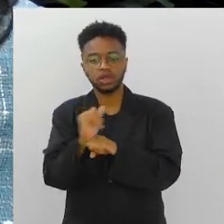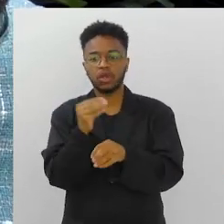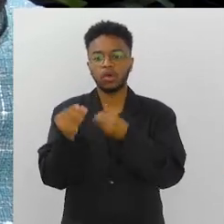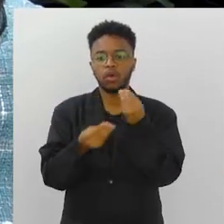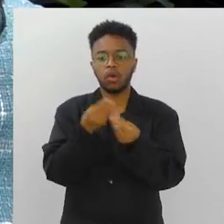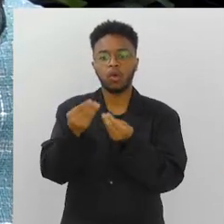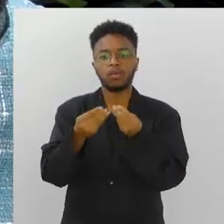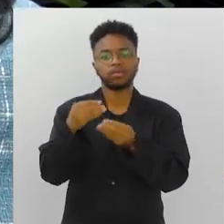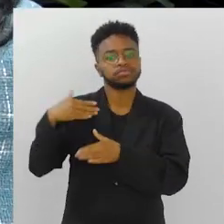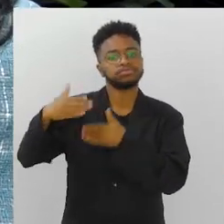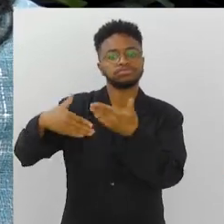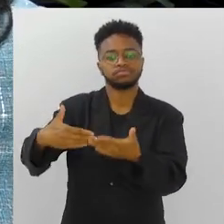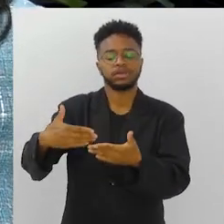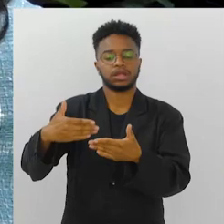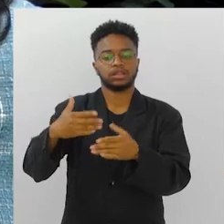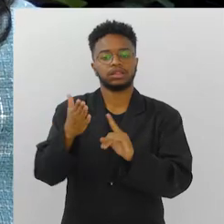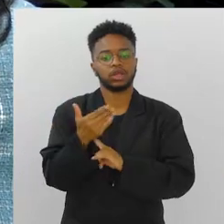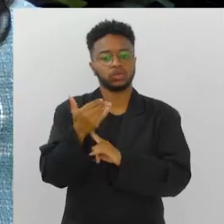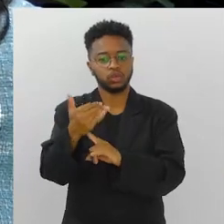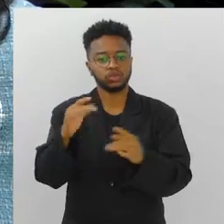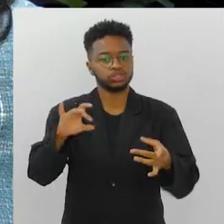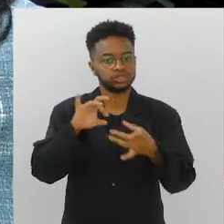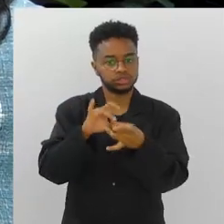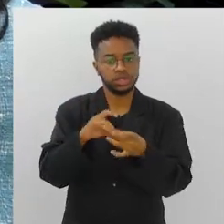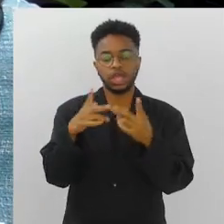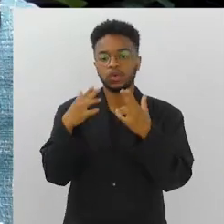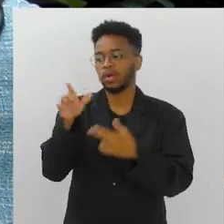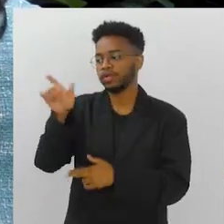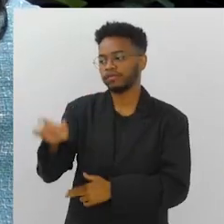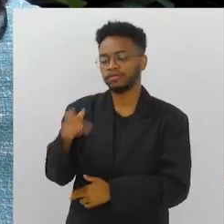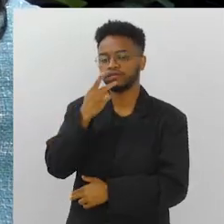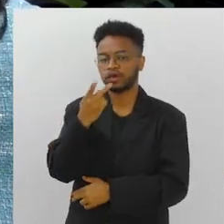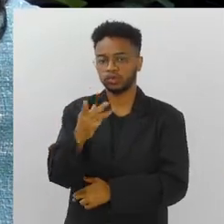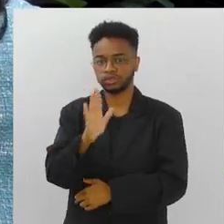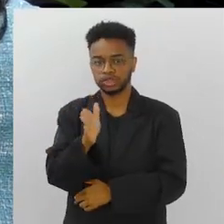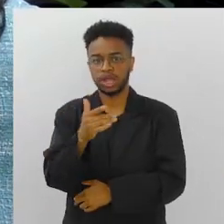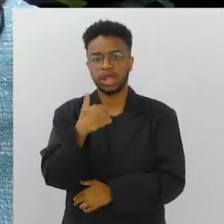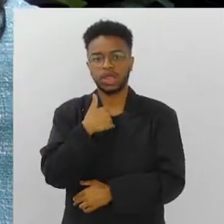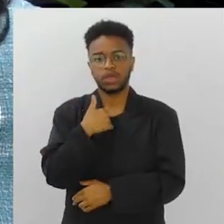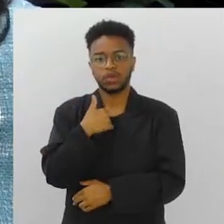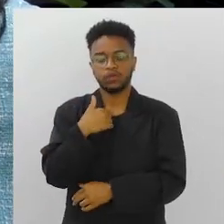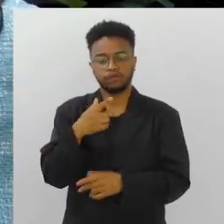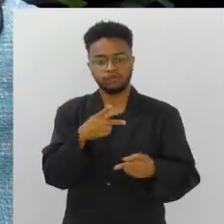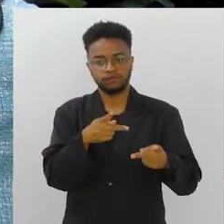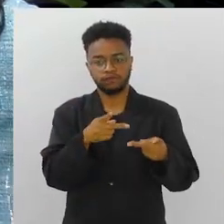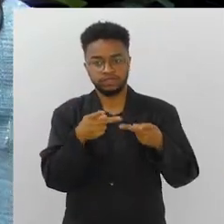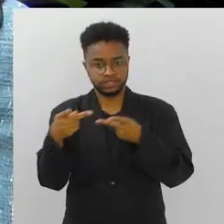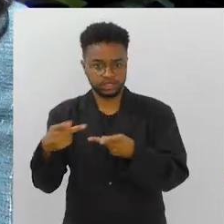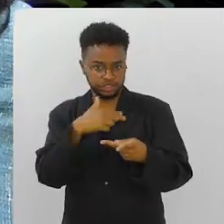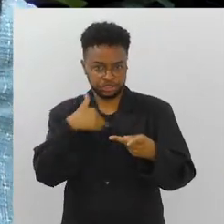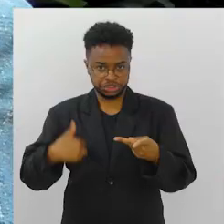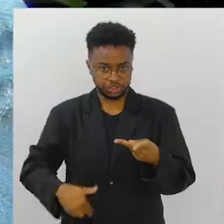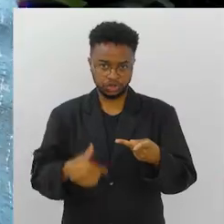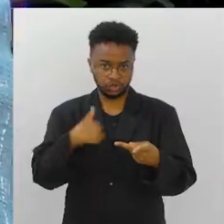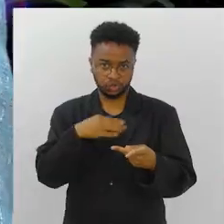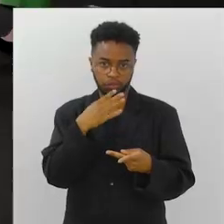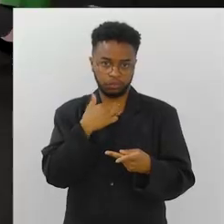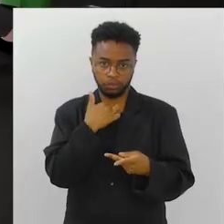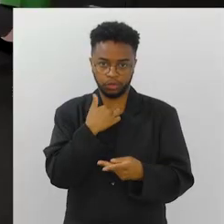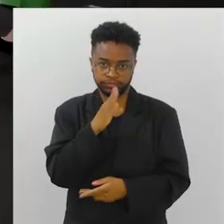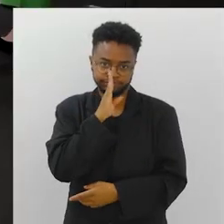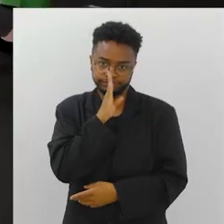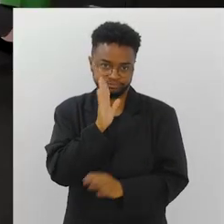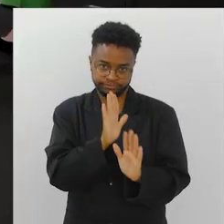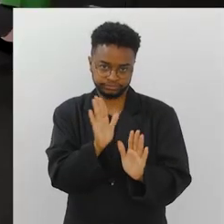em absorver o desenvolvimento tecnológico. Como o Faião bem colocou, eu estive recentemente na China, não dá para não citar